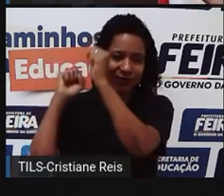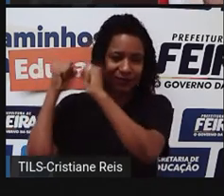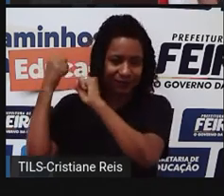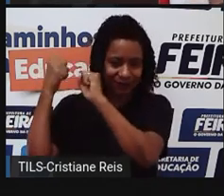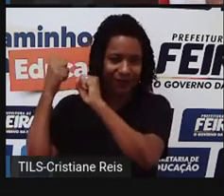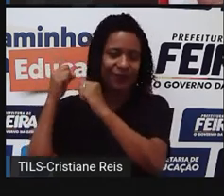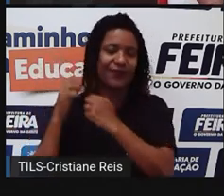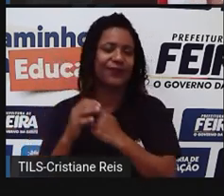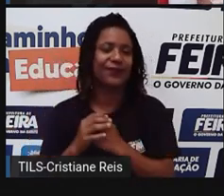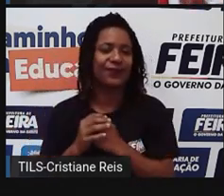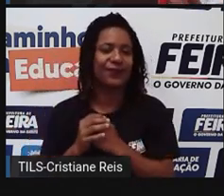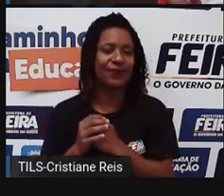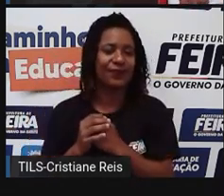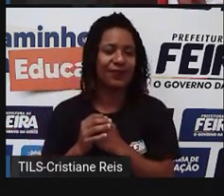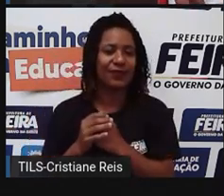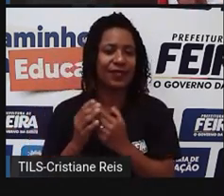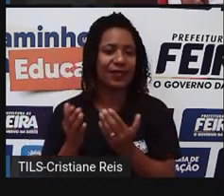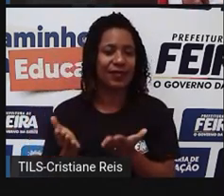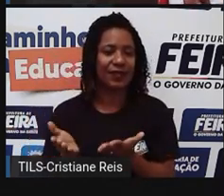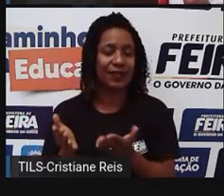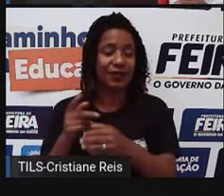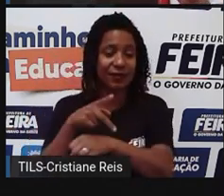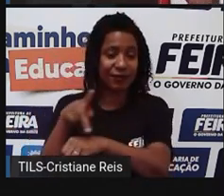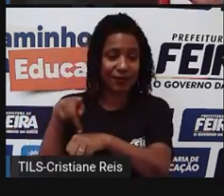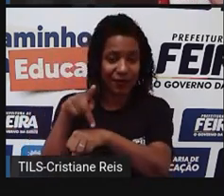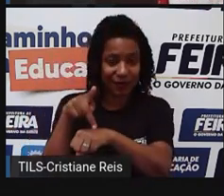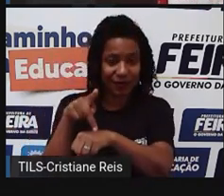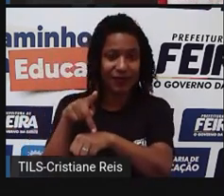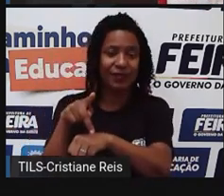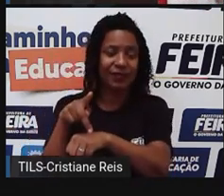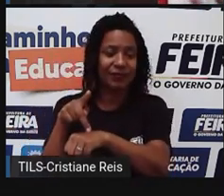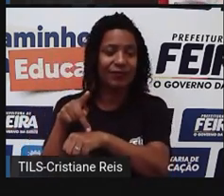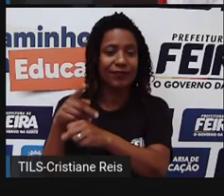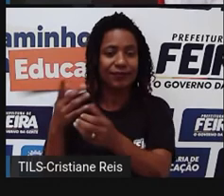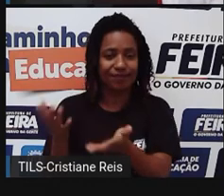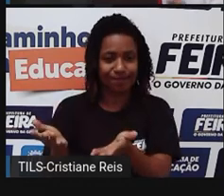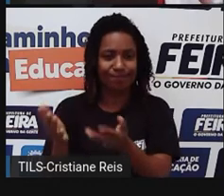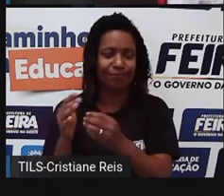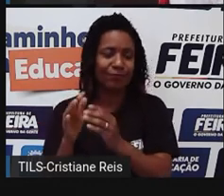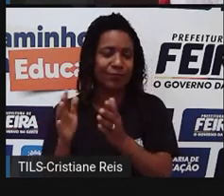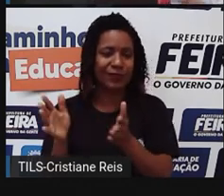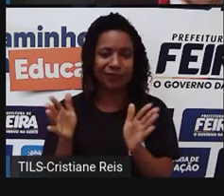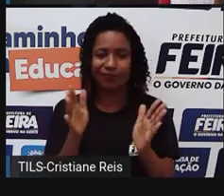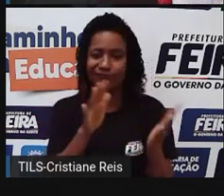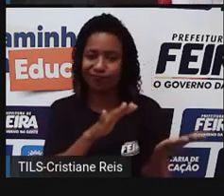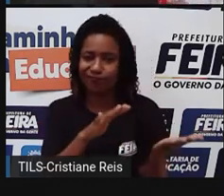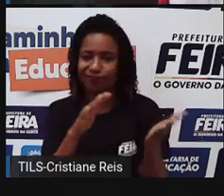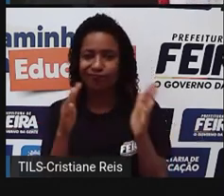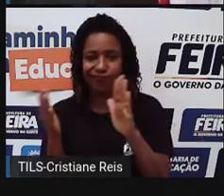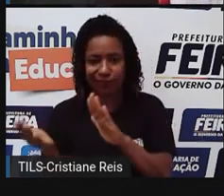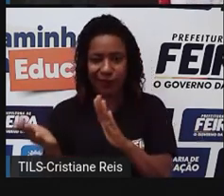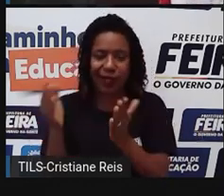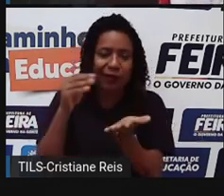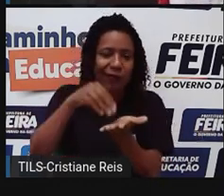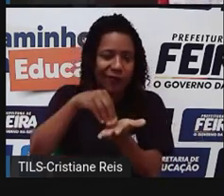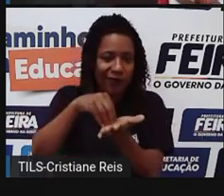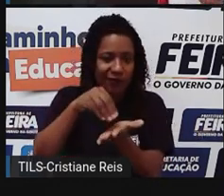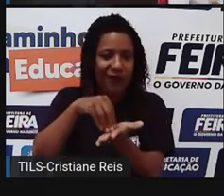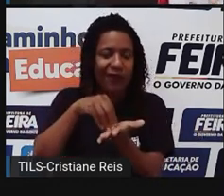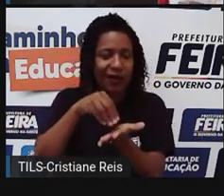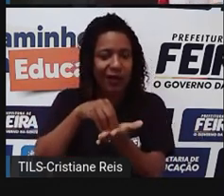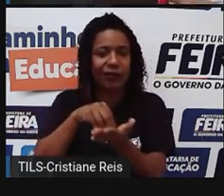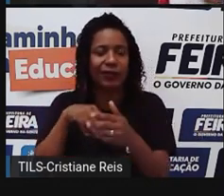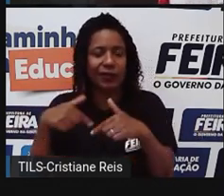têm, vamos dizer assim, né, uma função intermediária aí, então faltam muitas coisas, como